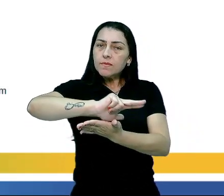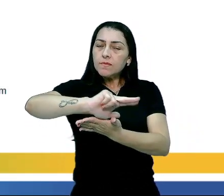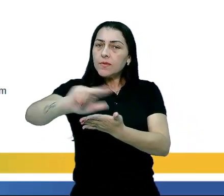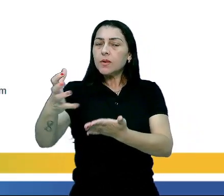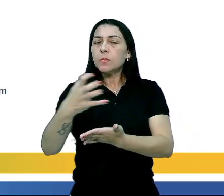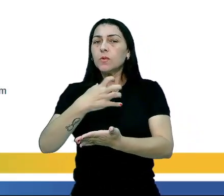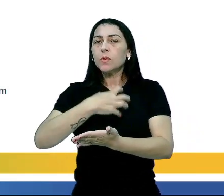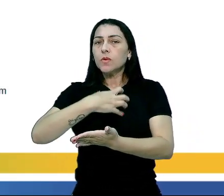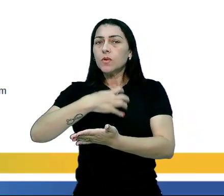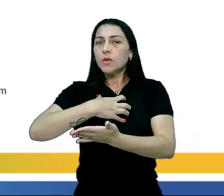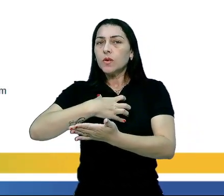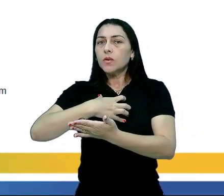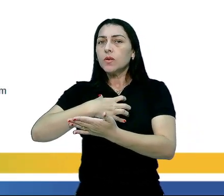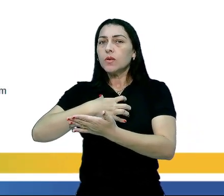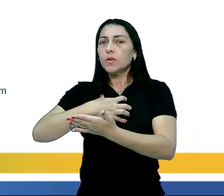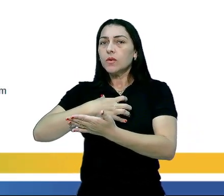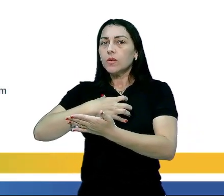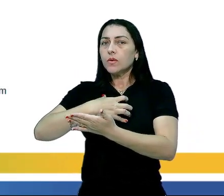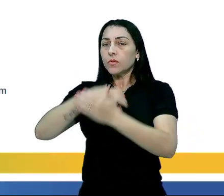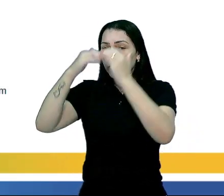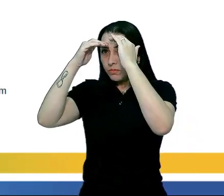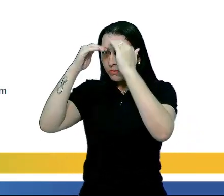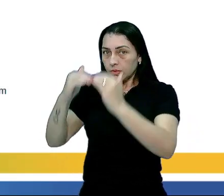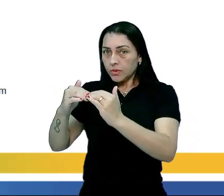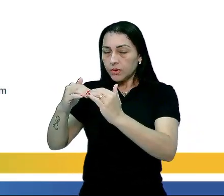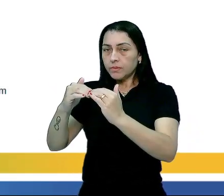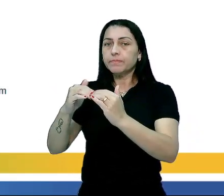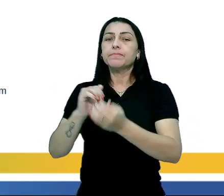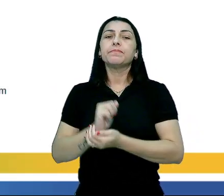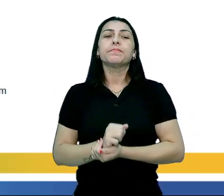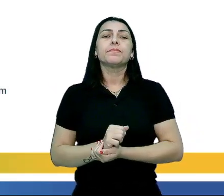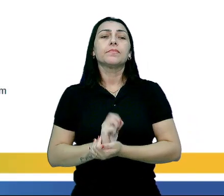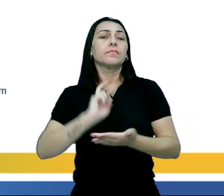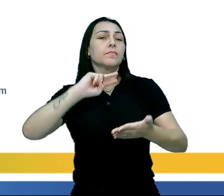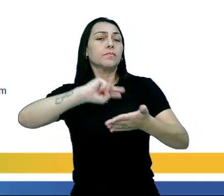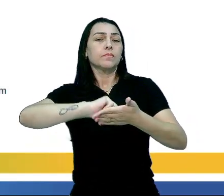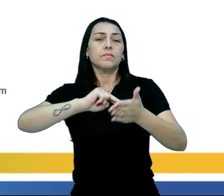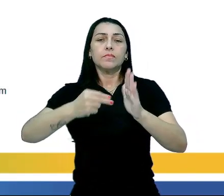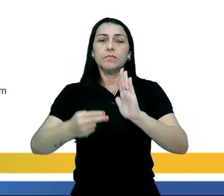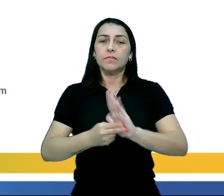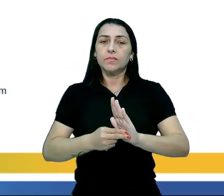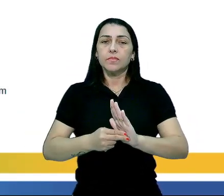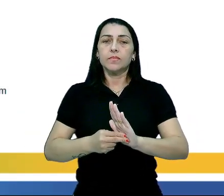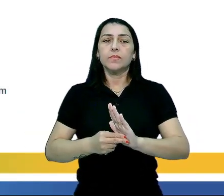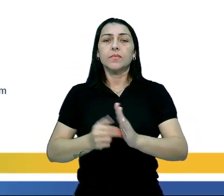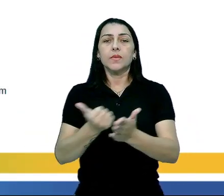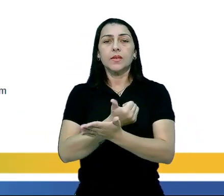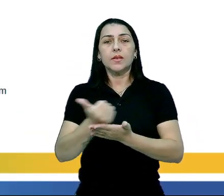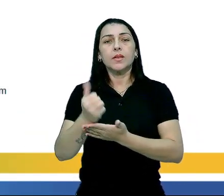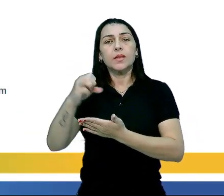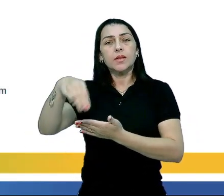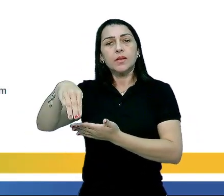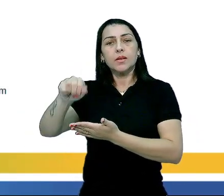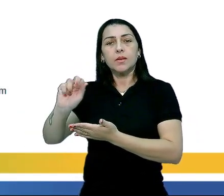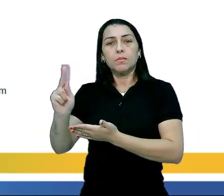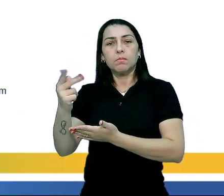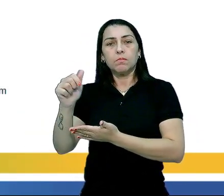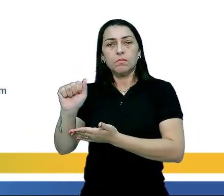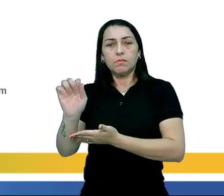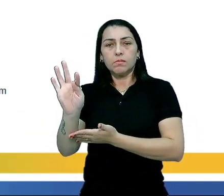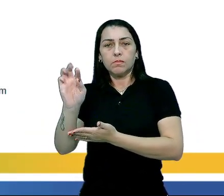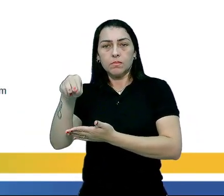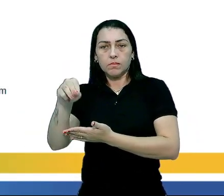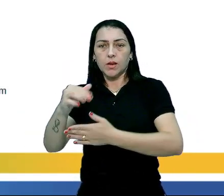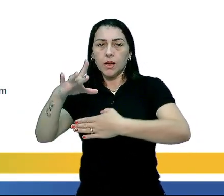diversos motivos de submissão. Nesse sentido, as ações de Mahatma Gandhi,